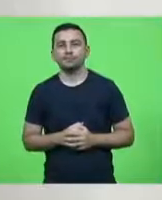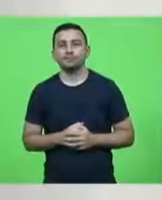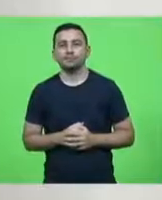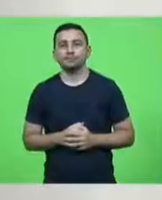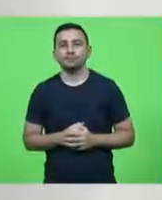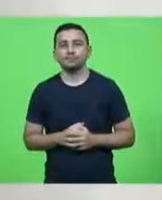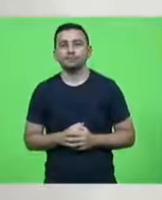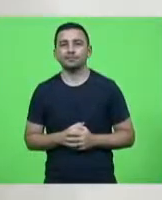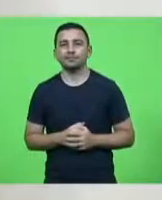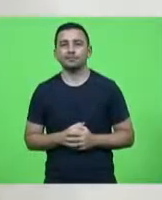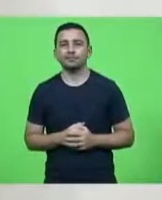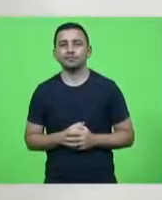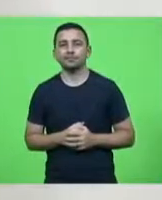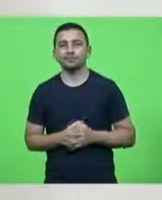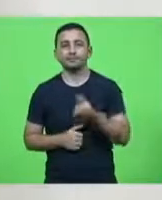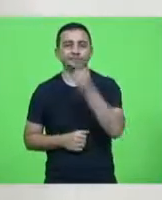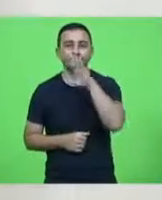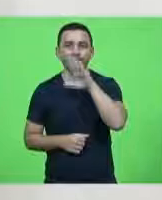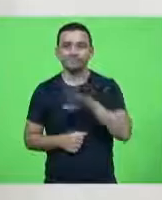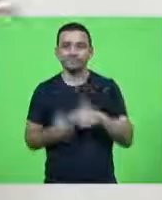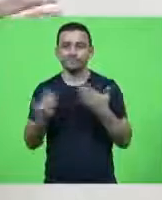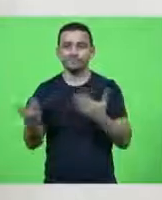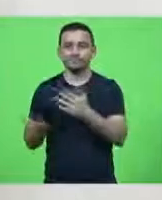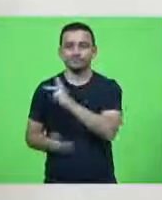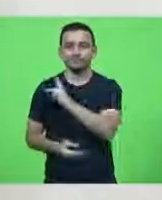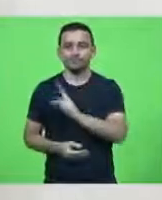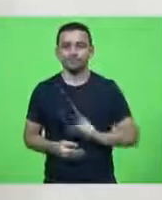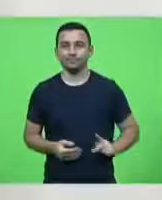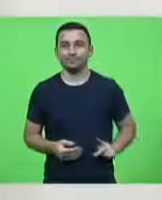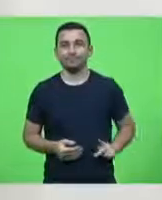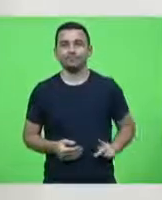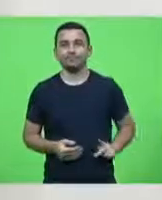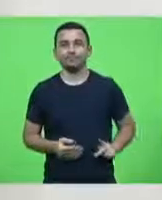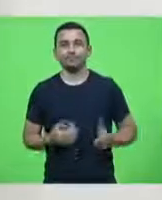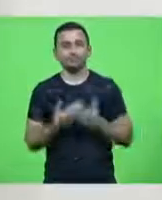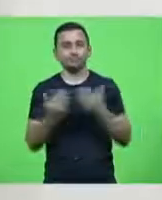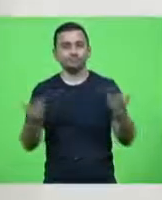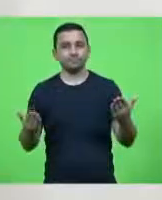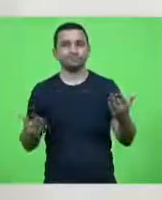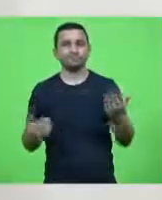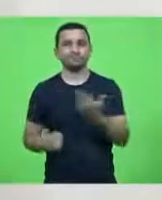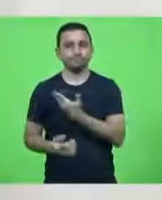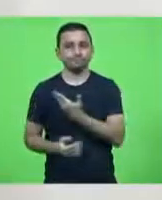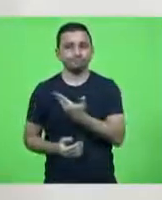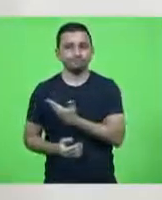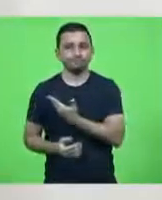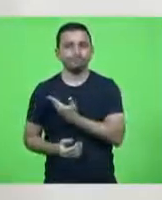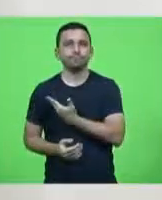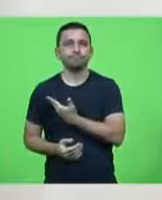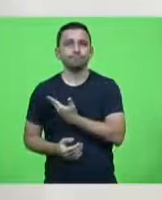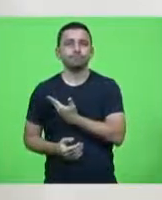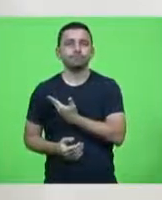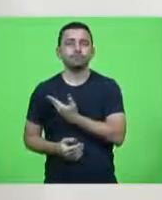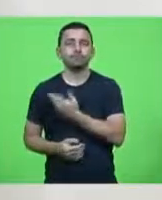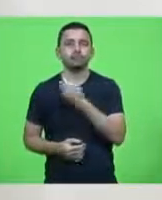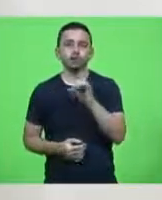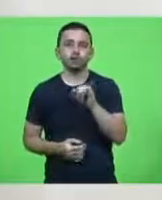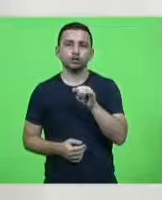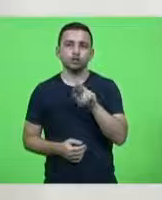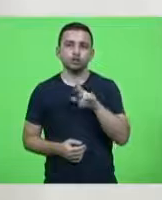Muito bem, boa tarde, senhor presidente. Boa tarde, companheiros. companheira Tirce,